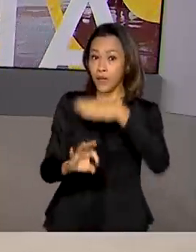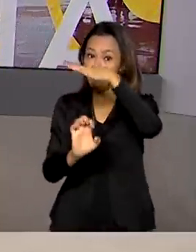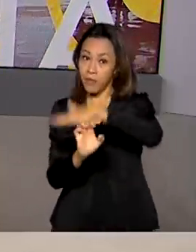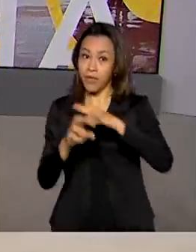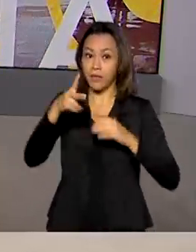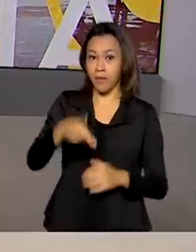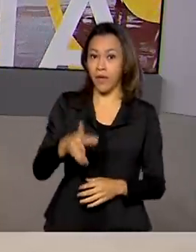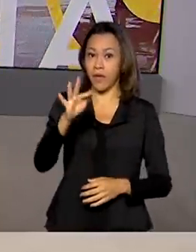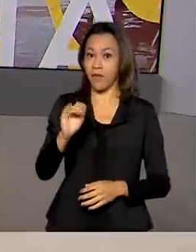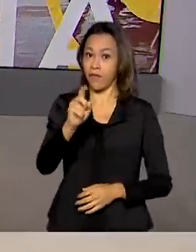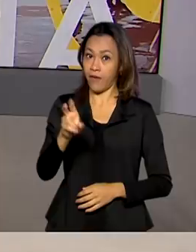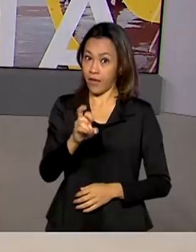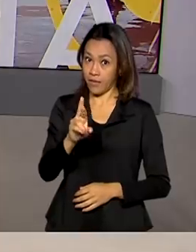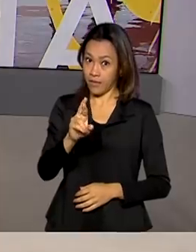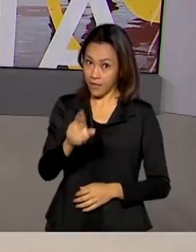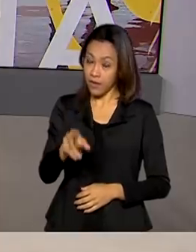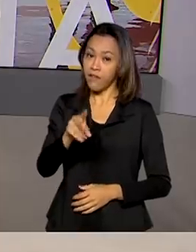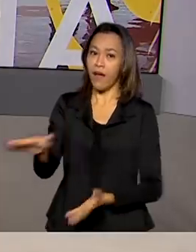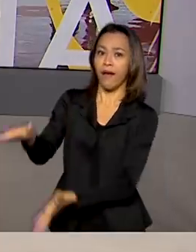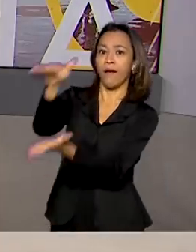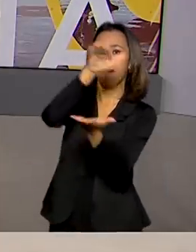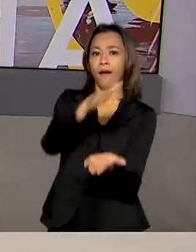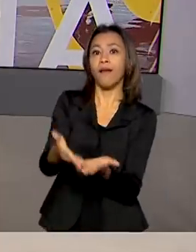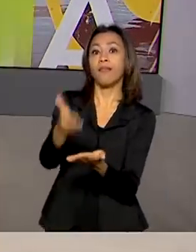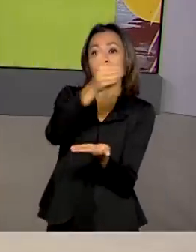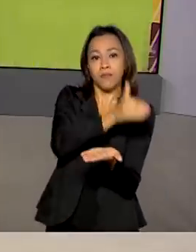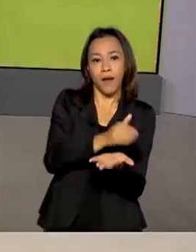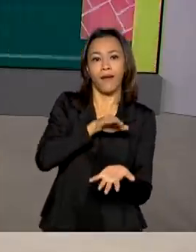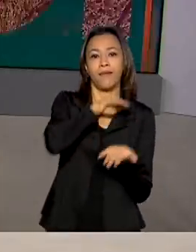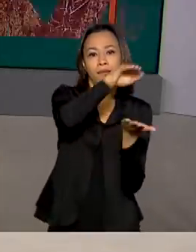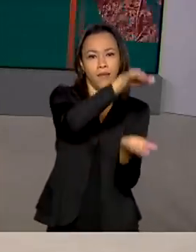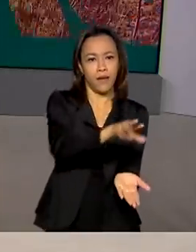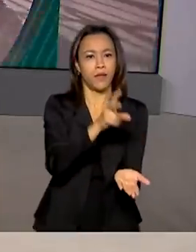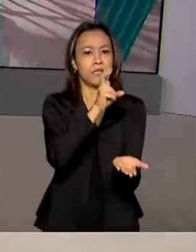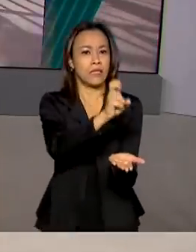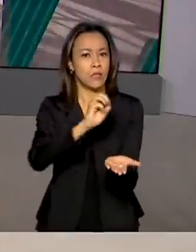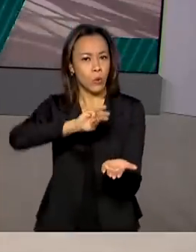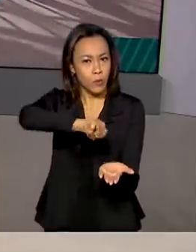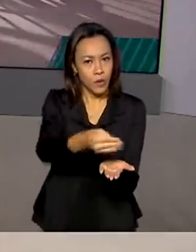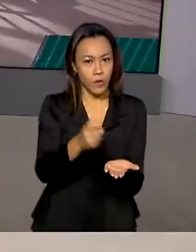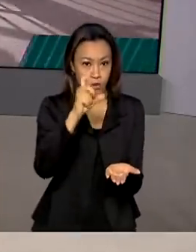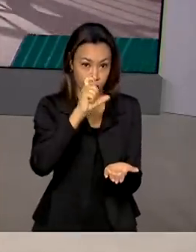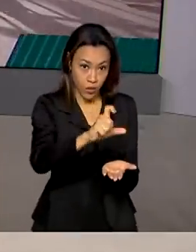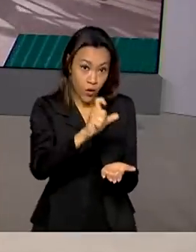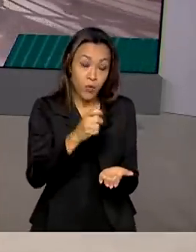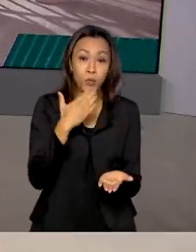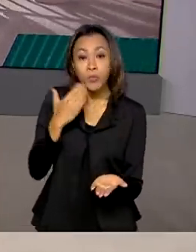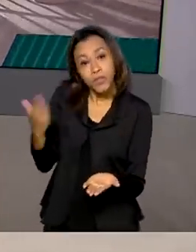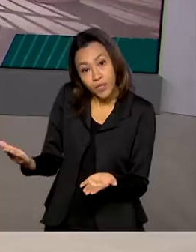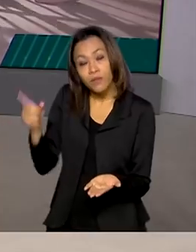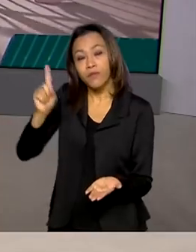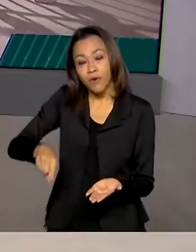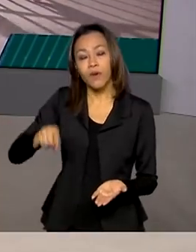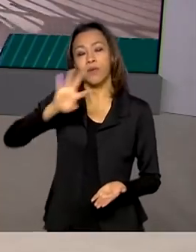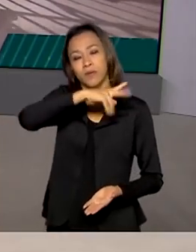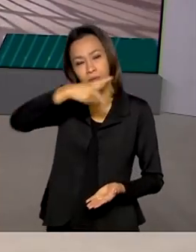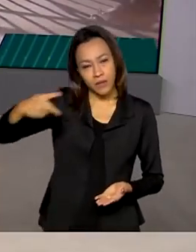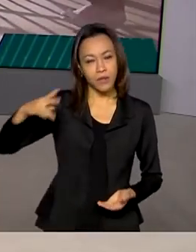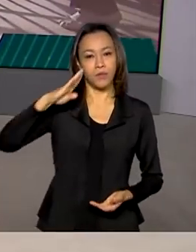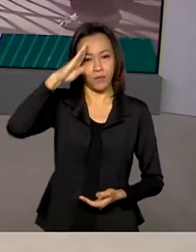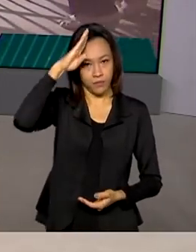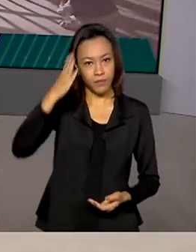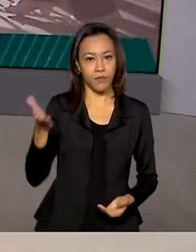a adiantar a entrega de 5 milhões de doses. O pedido de antecipação foi feito pelo presidente Jair